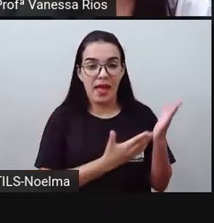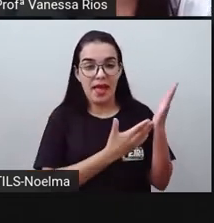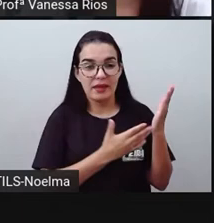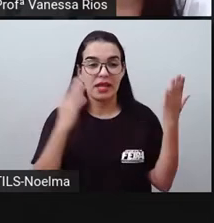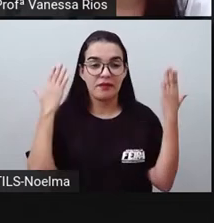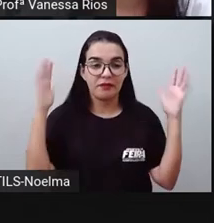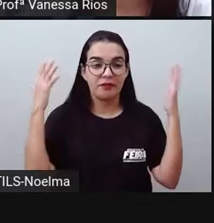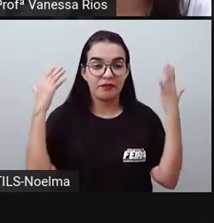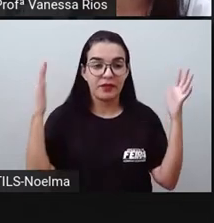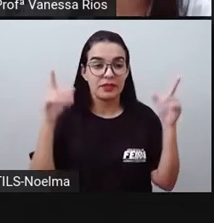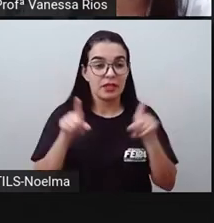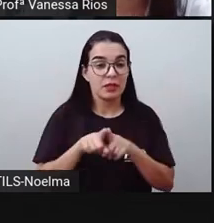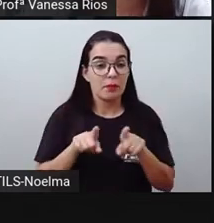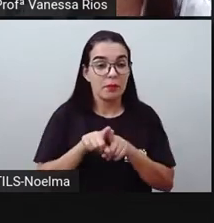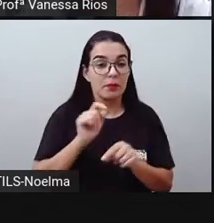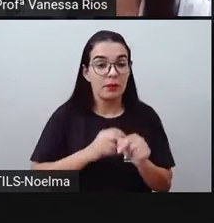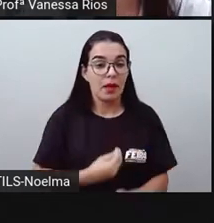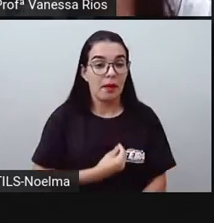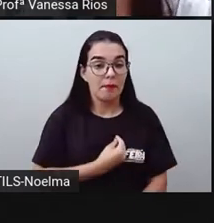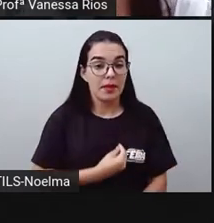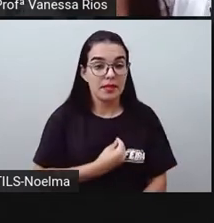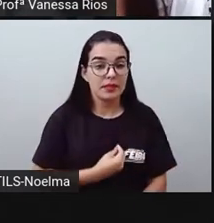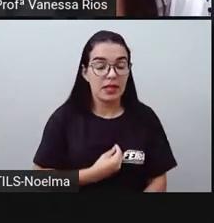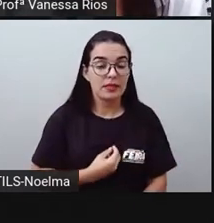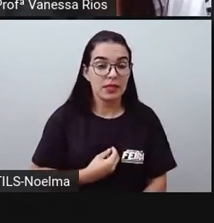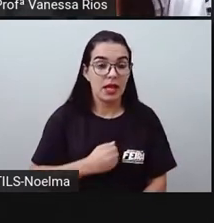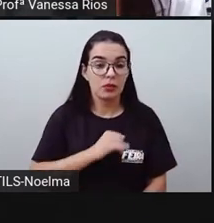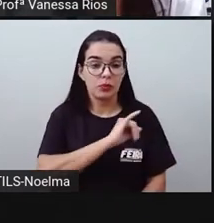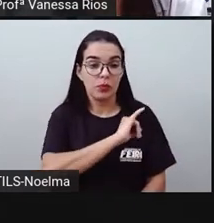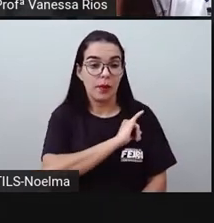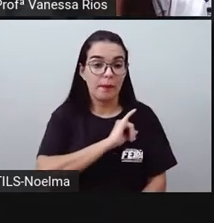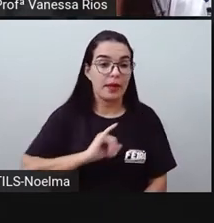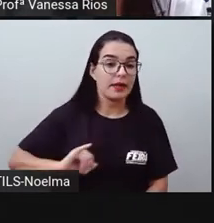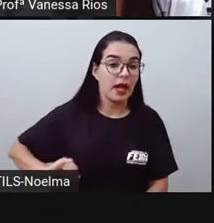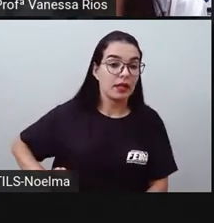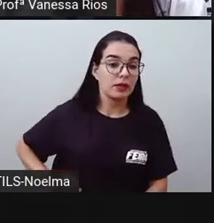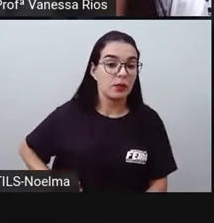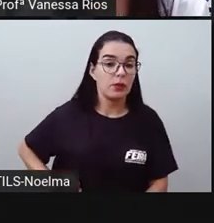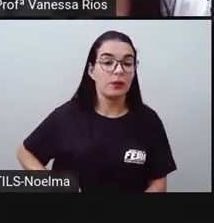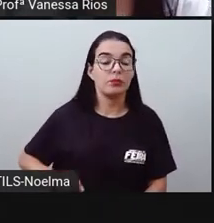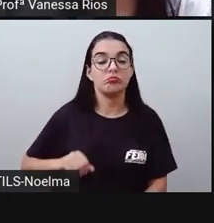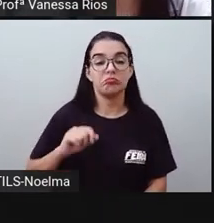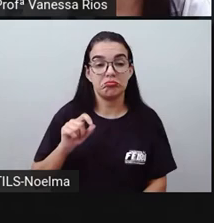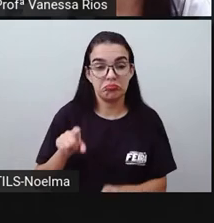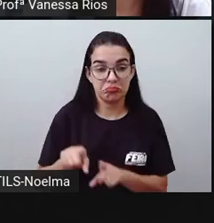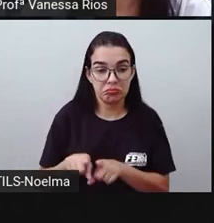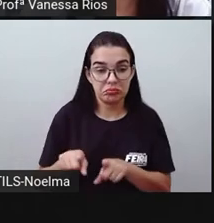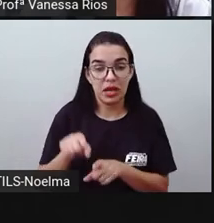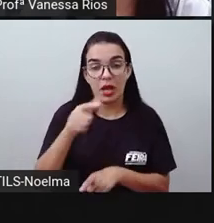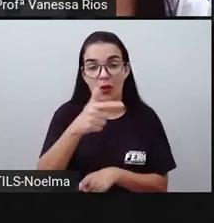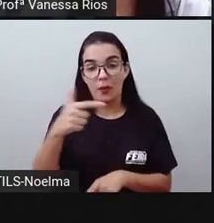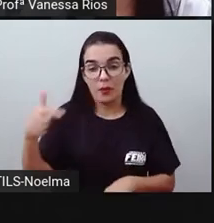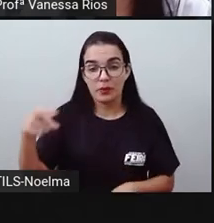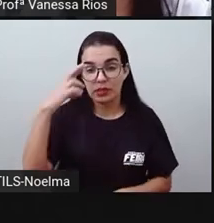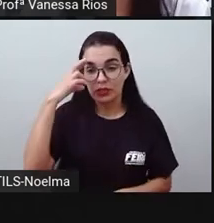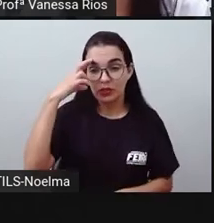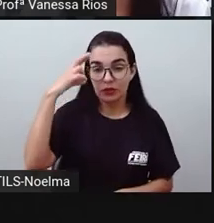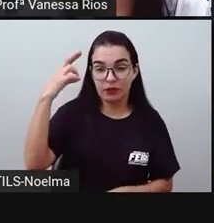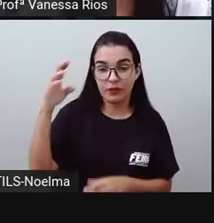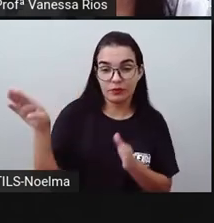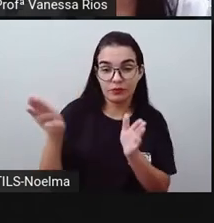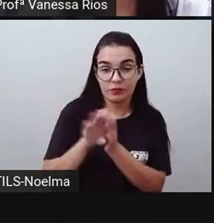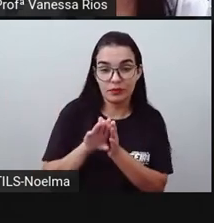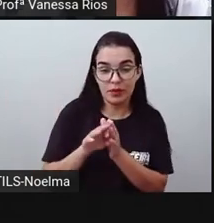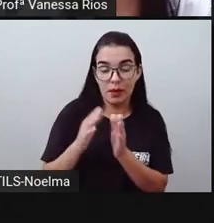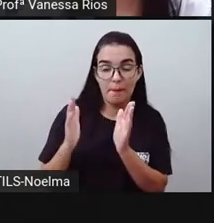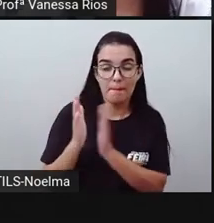presença de D. Pedro II, outras autoridades também compareceram para comemorar o início da primeira construção